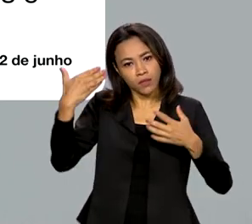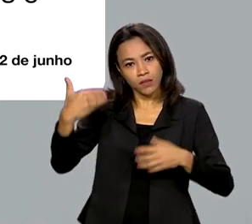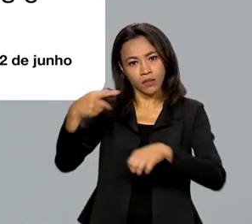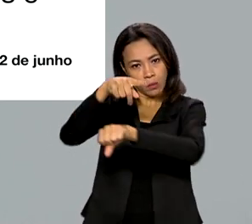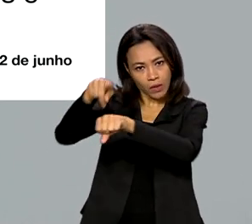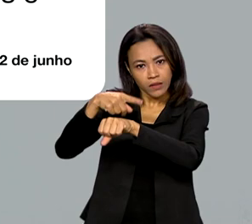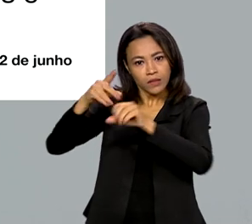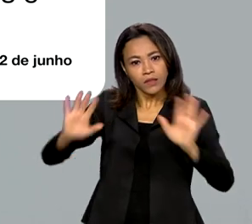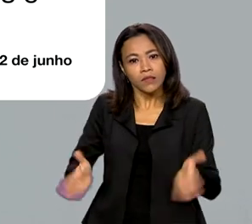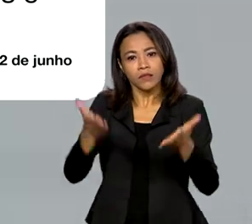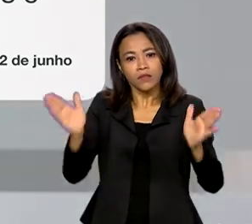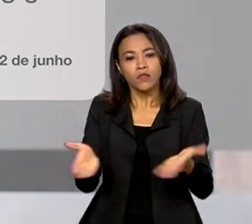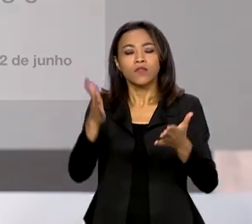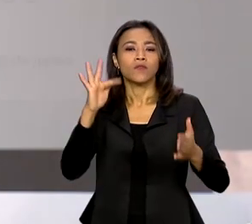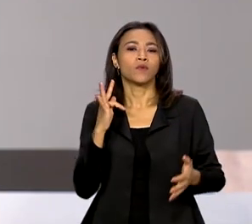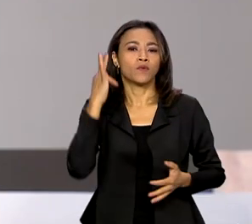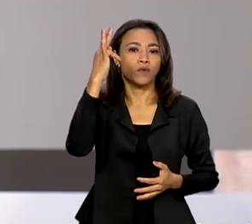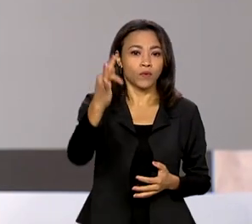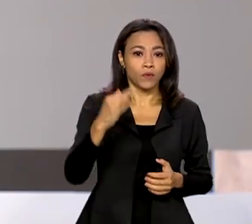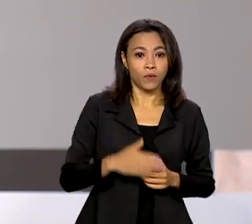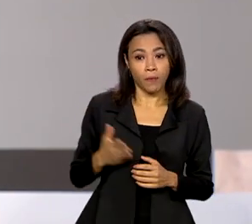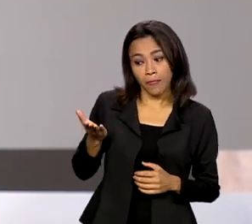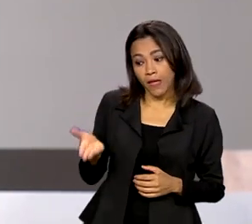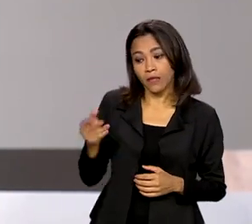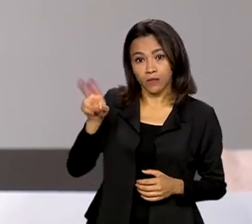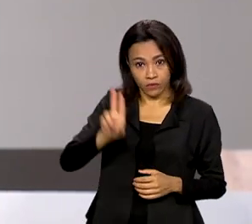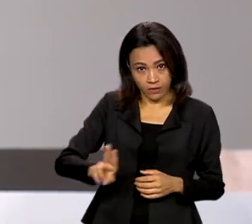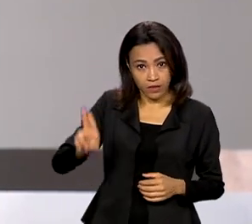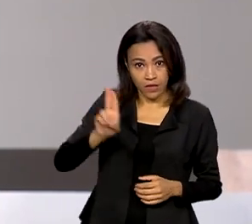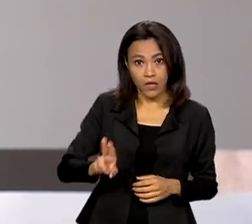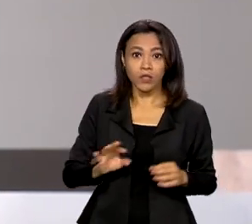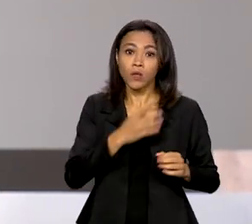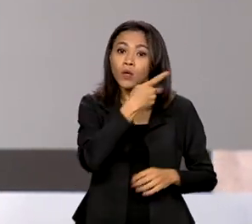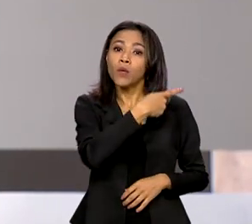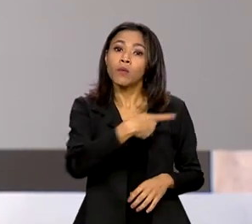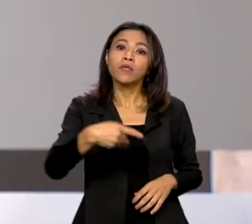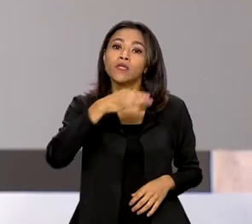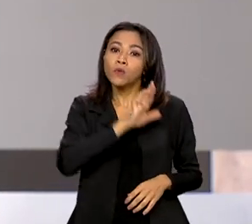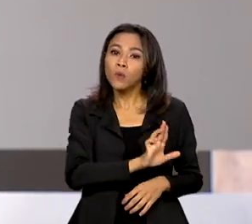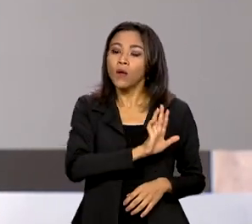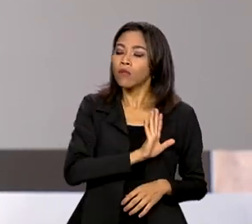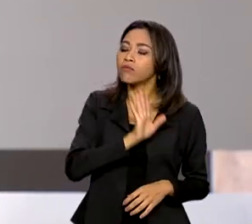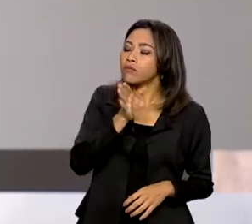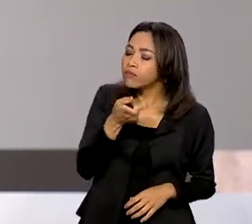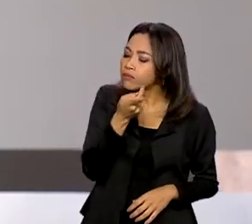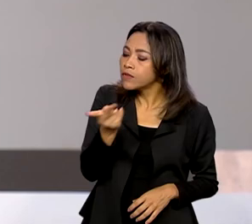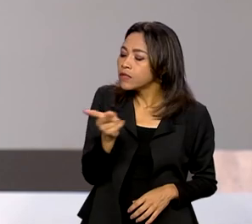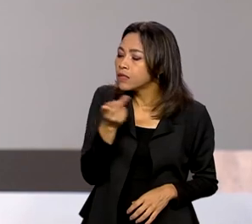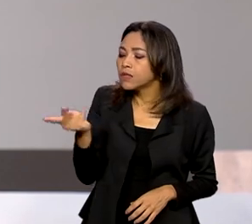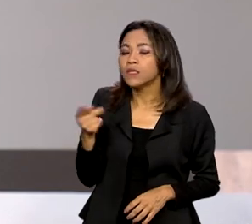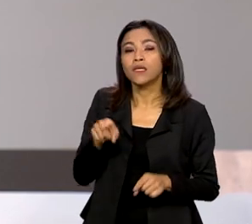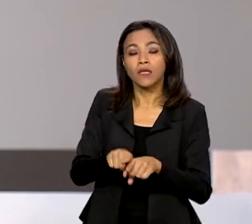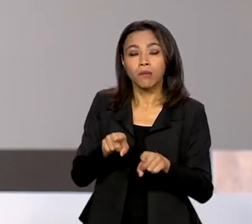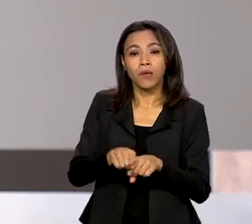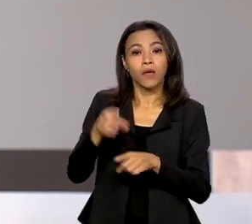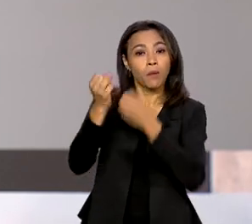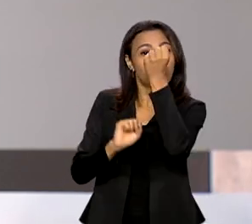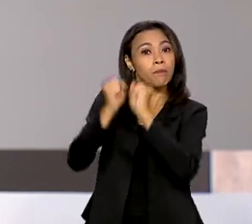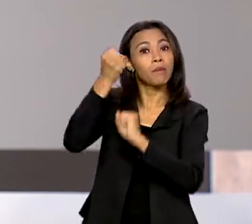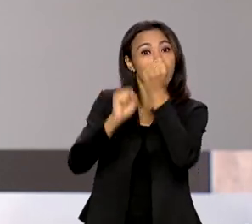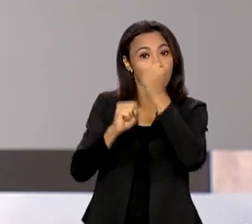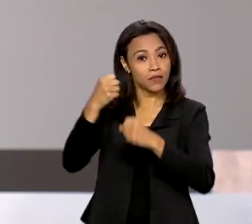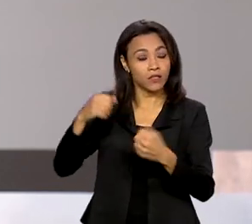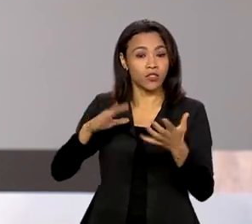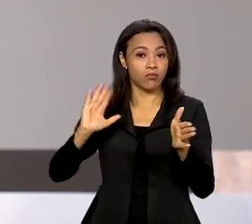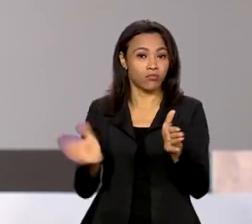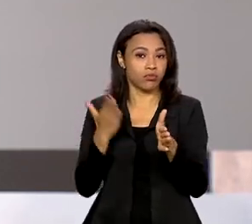incentiva o futuro. Na federal do ABC, o presidente Lula ainda visita instalações de uma empresa de fabricação de ônibus